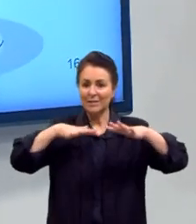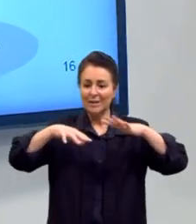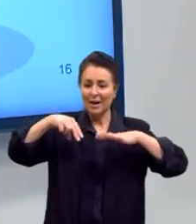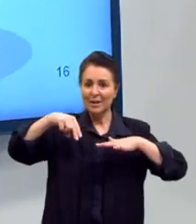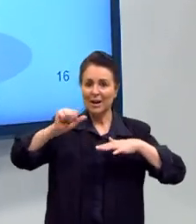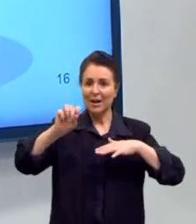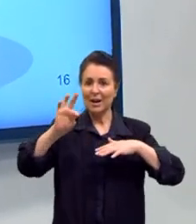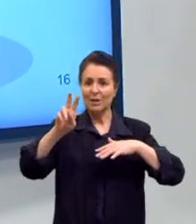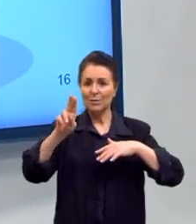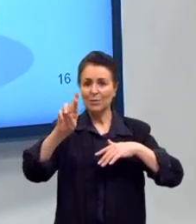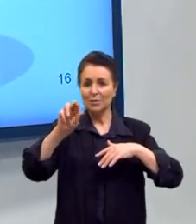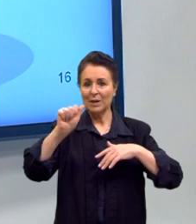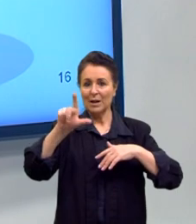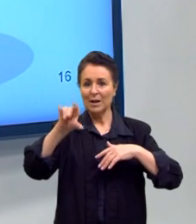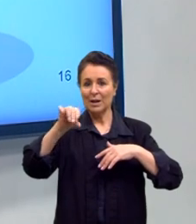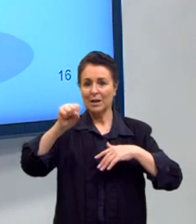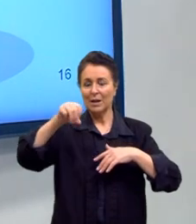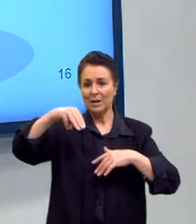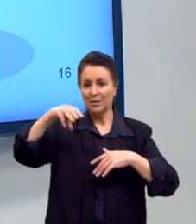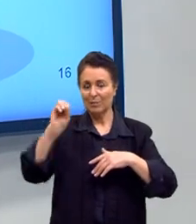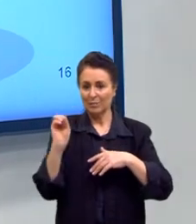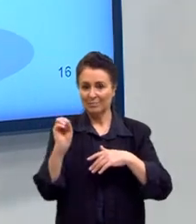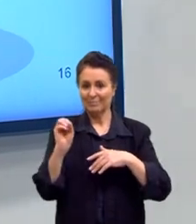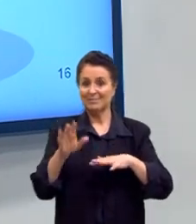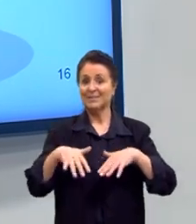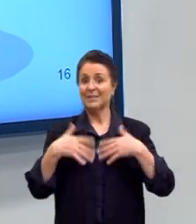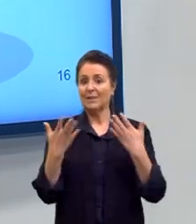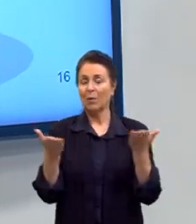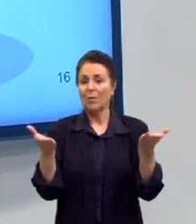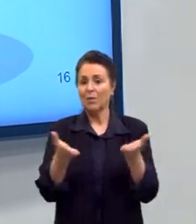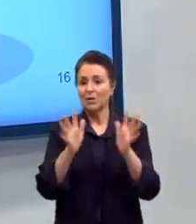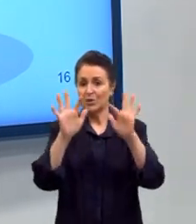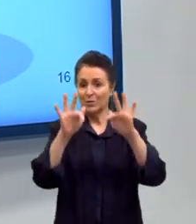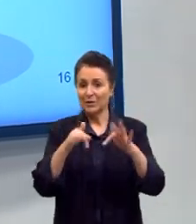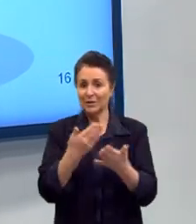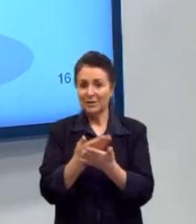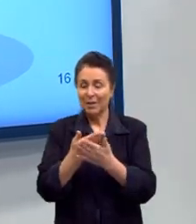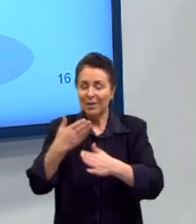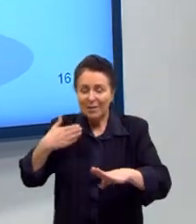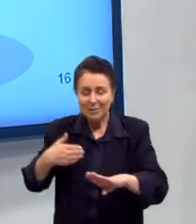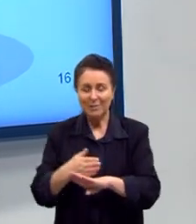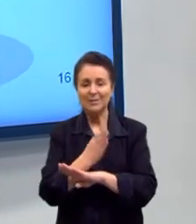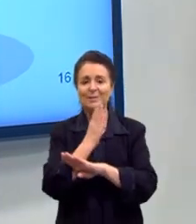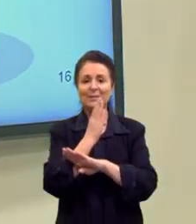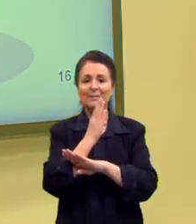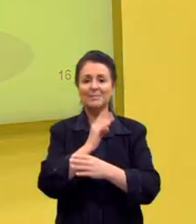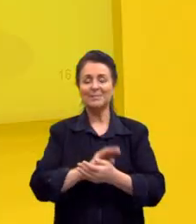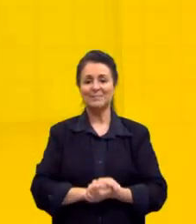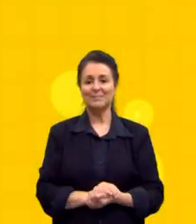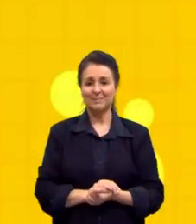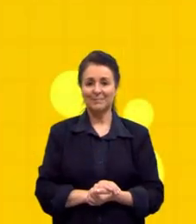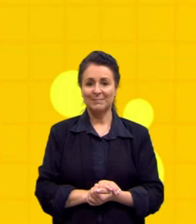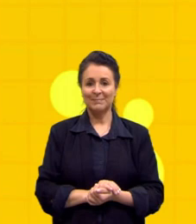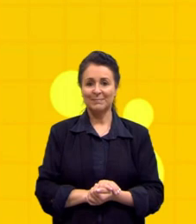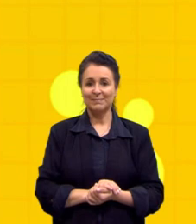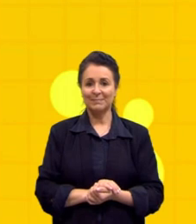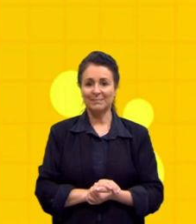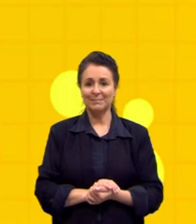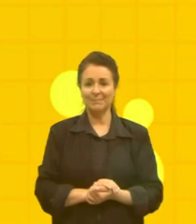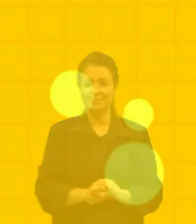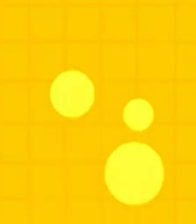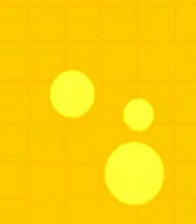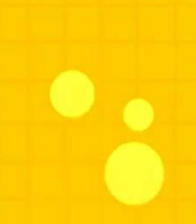ali do realismo. Certo, pessoal? Então, por hoje é isso e partiu passar. Tchau,